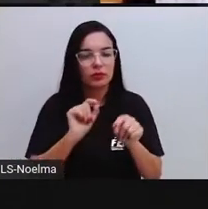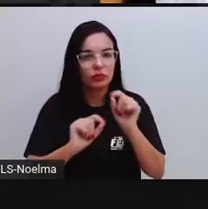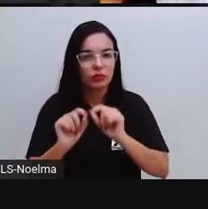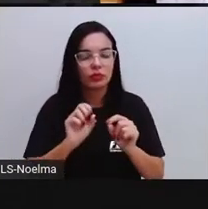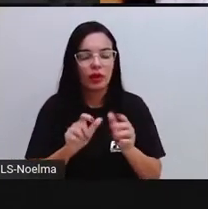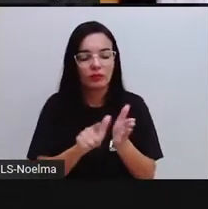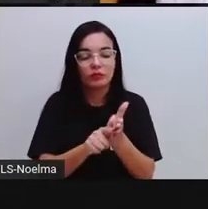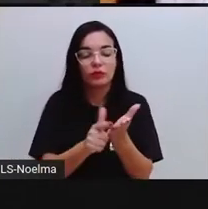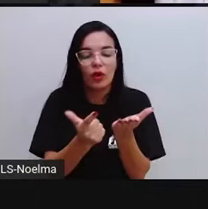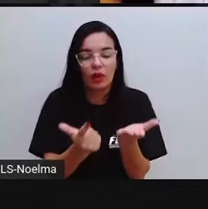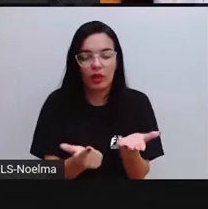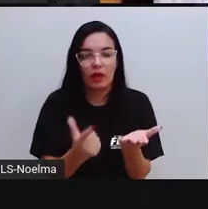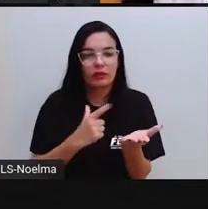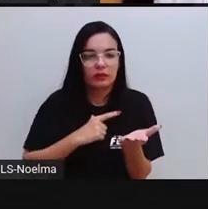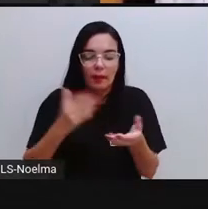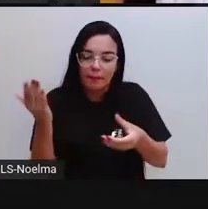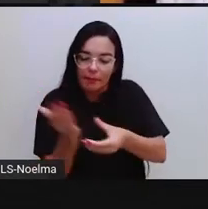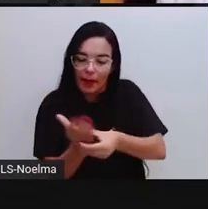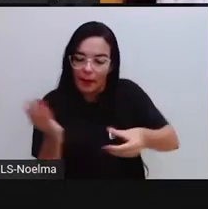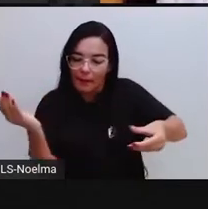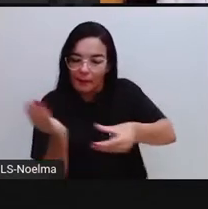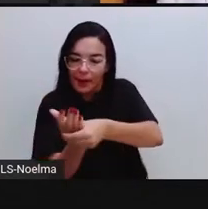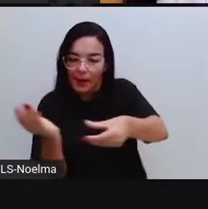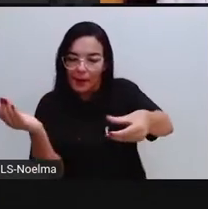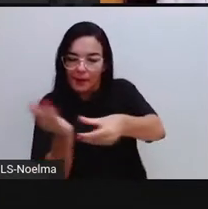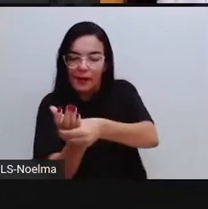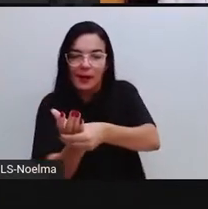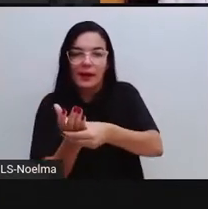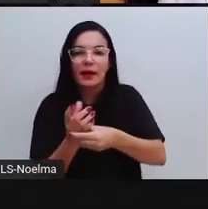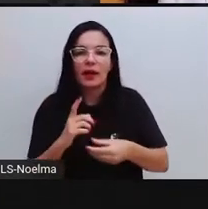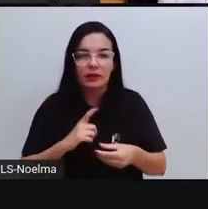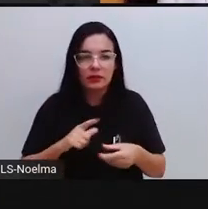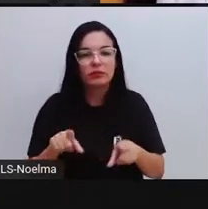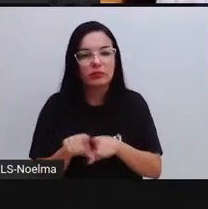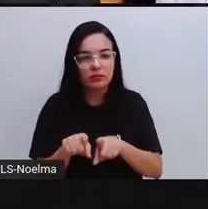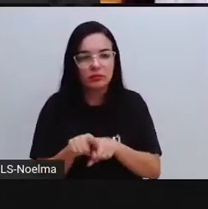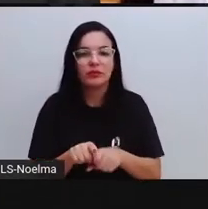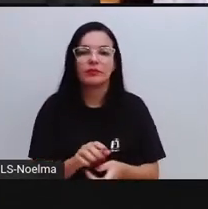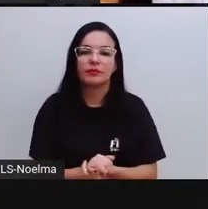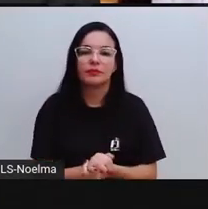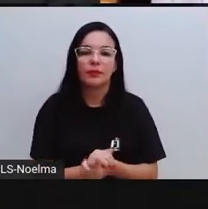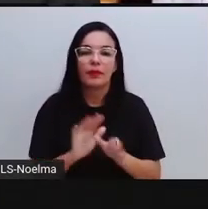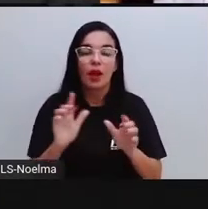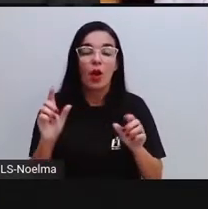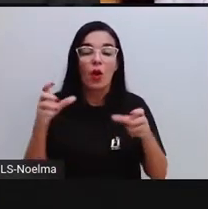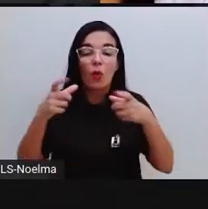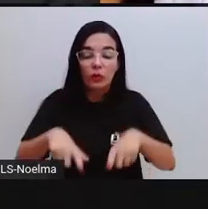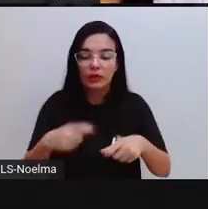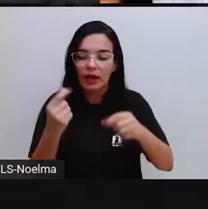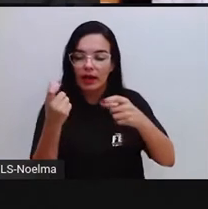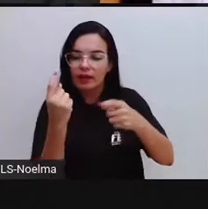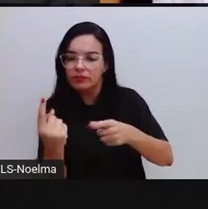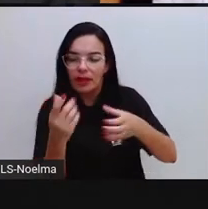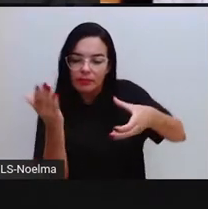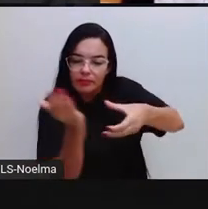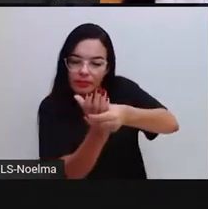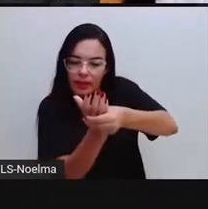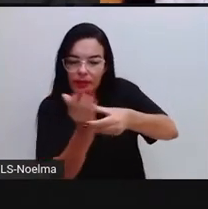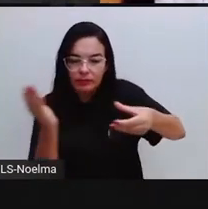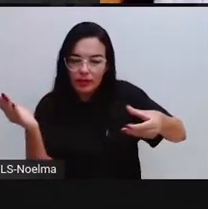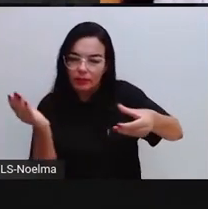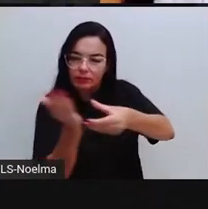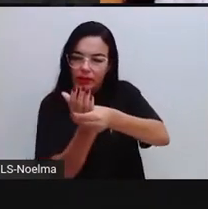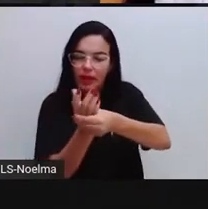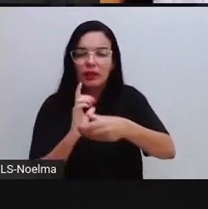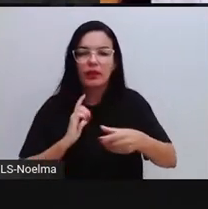Tem várias partes e essas partes são chamadas aí de cadernos, onde cada um deles vai abordar um assunto,